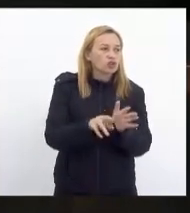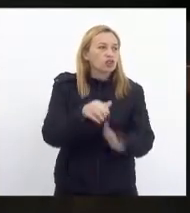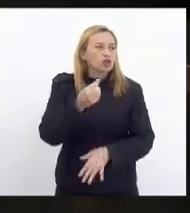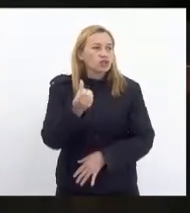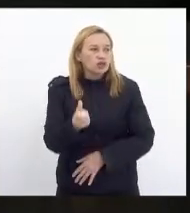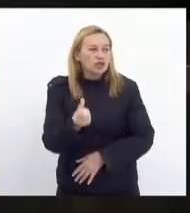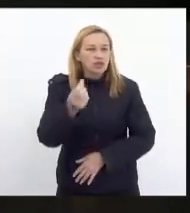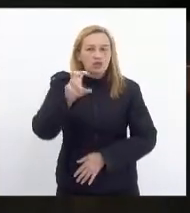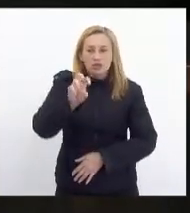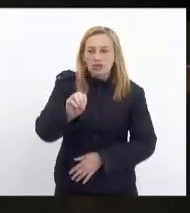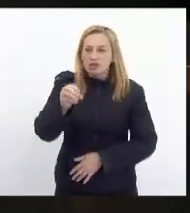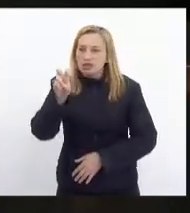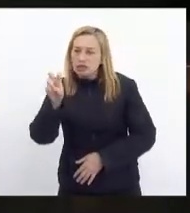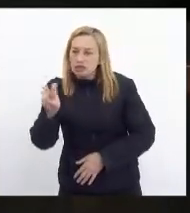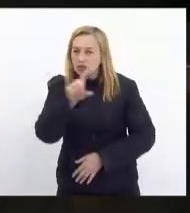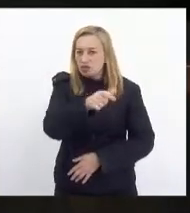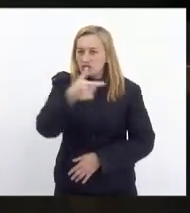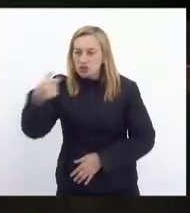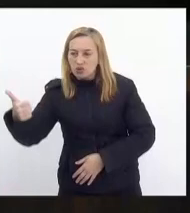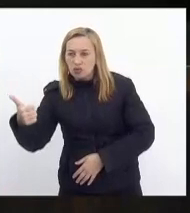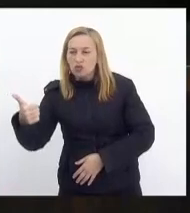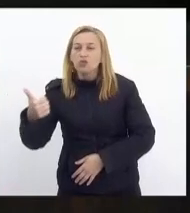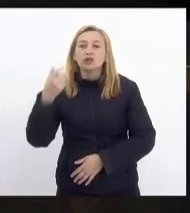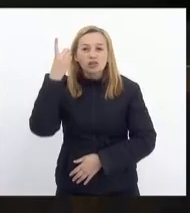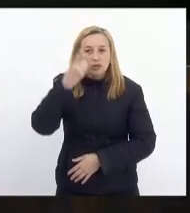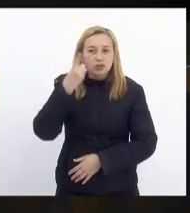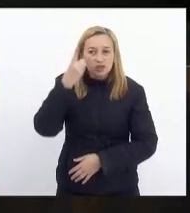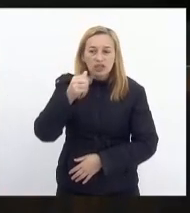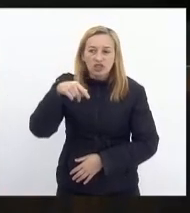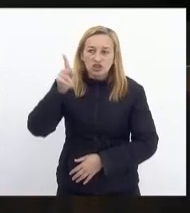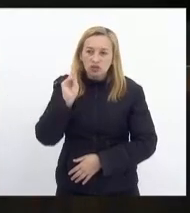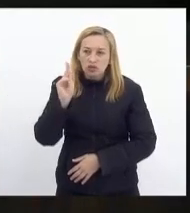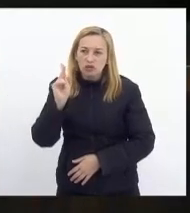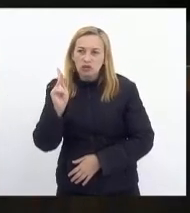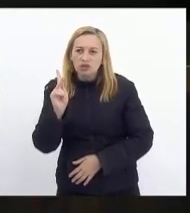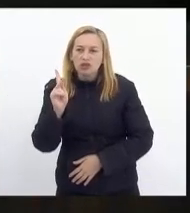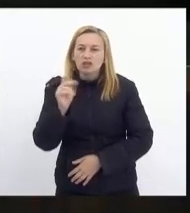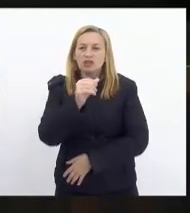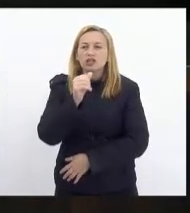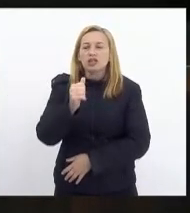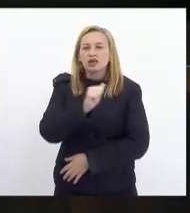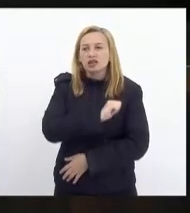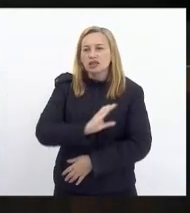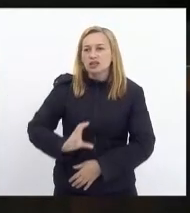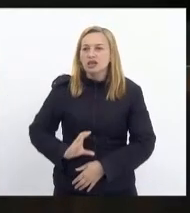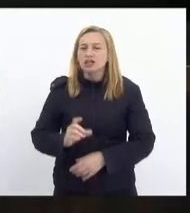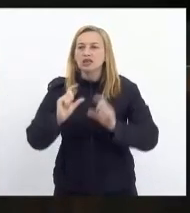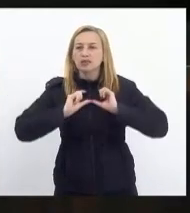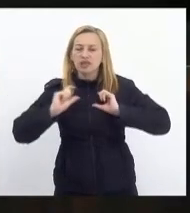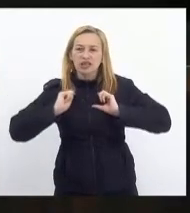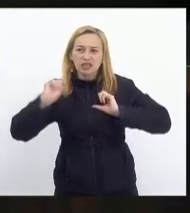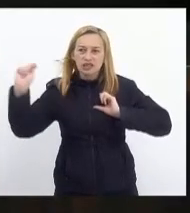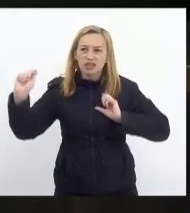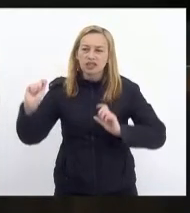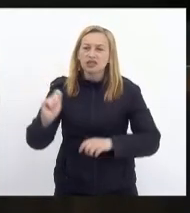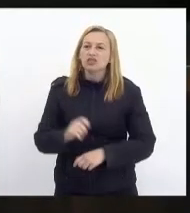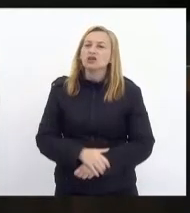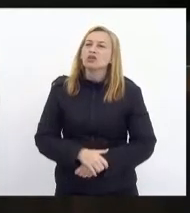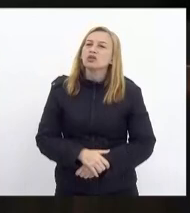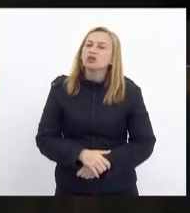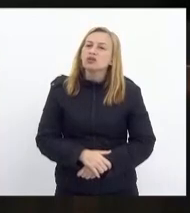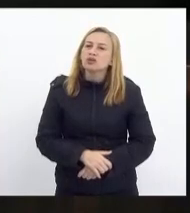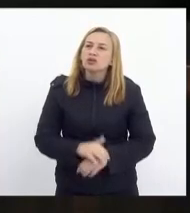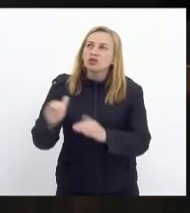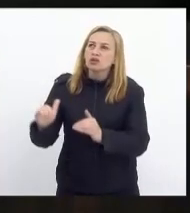605-2021, de autoria dos deputados Alexandre Quinoploch e André Siciliano, que concede a medalha de radentes ao